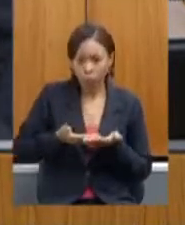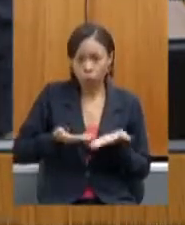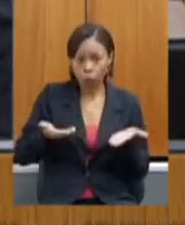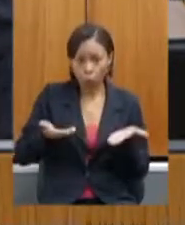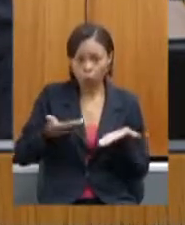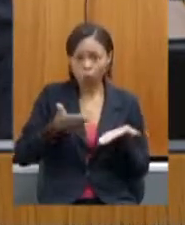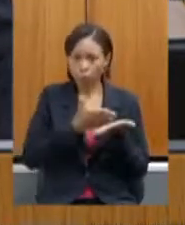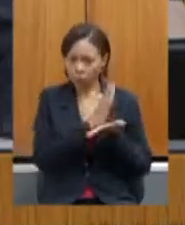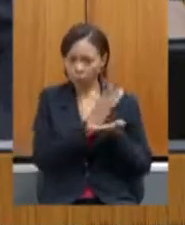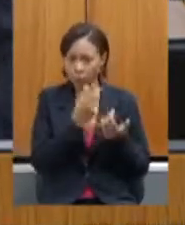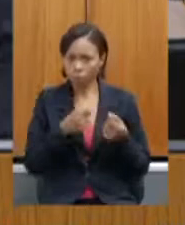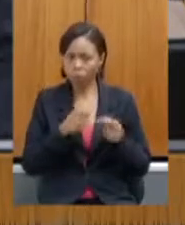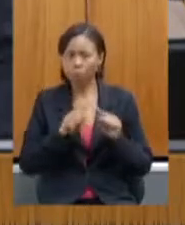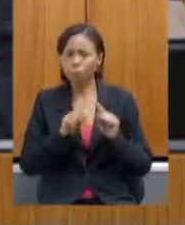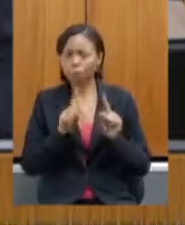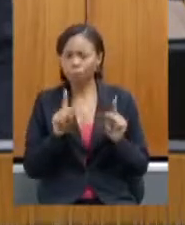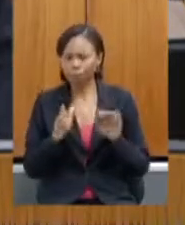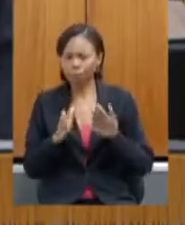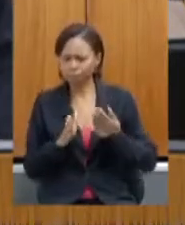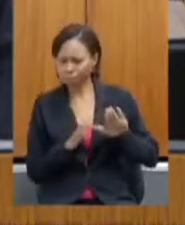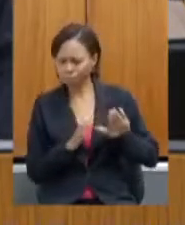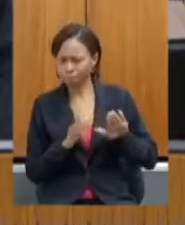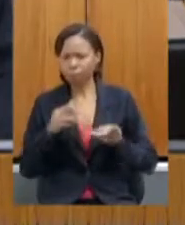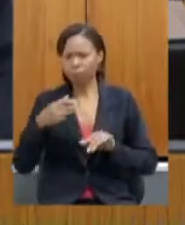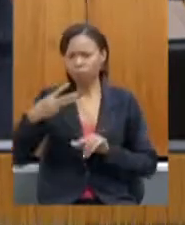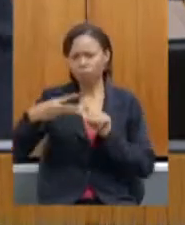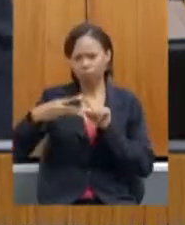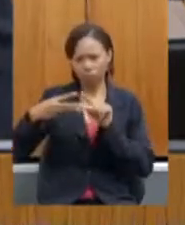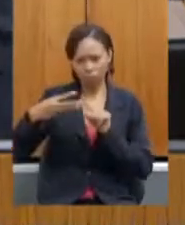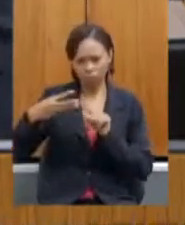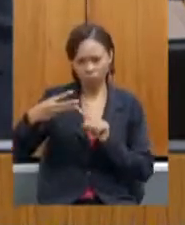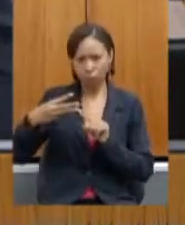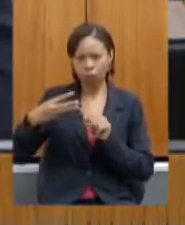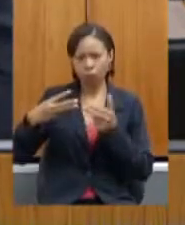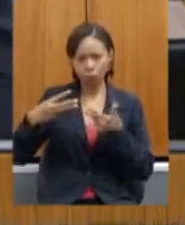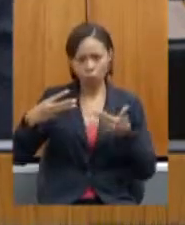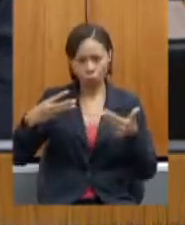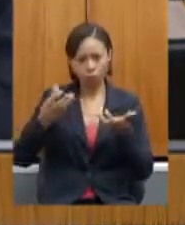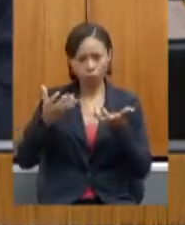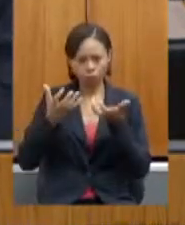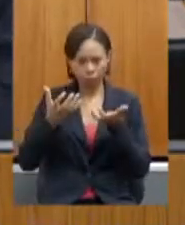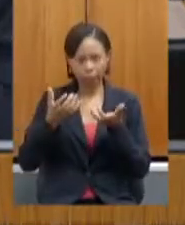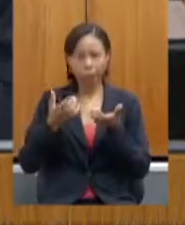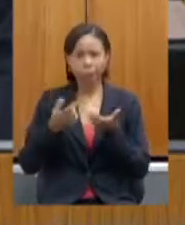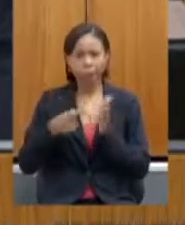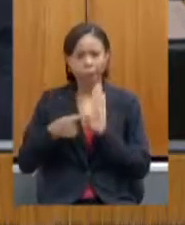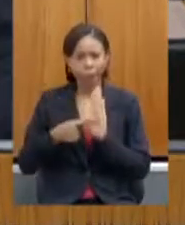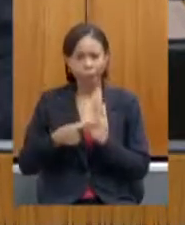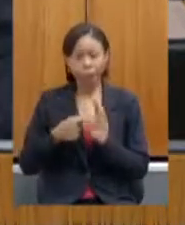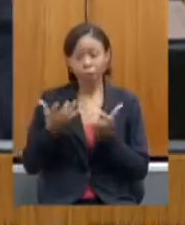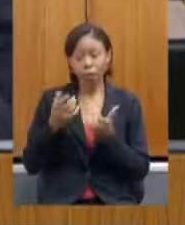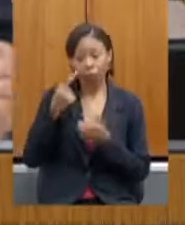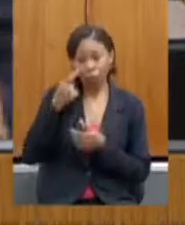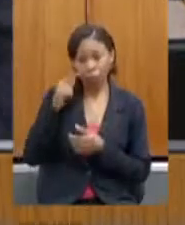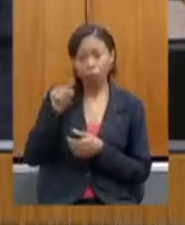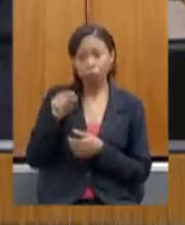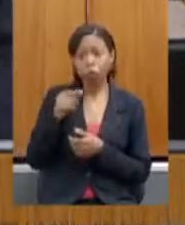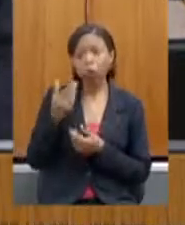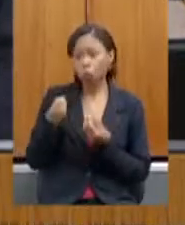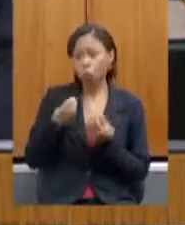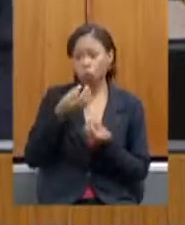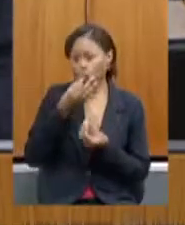eu vou fazer três considerações gostaria de ouvir a senhora primeiro